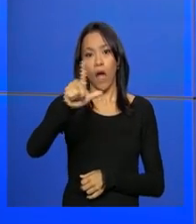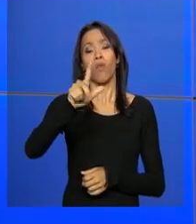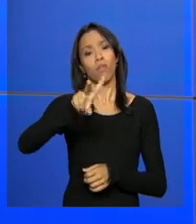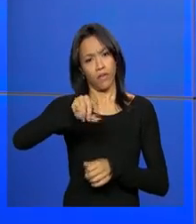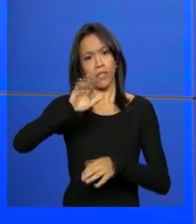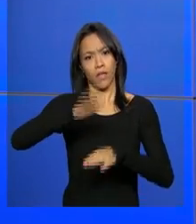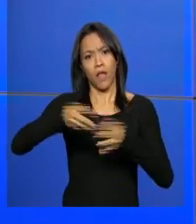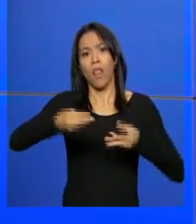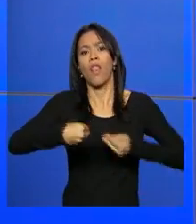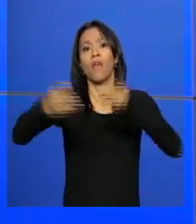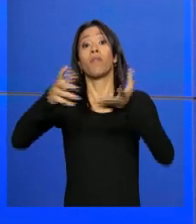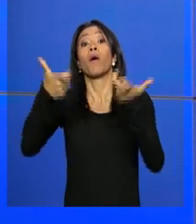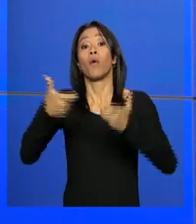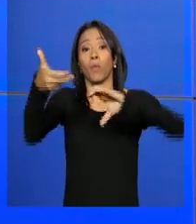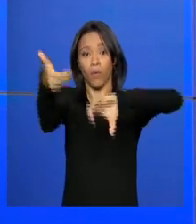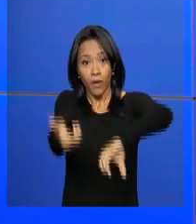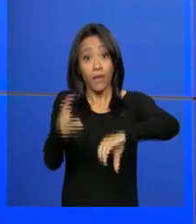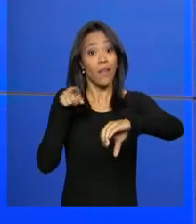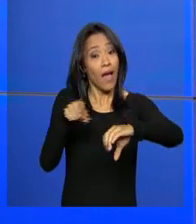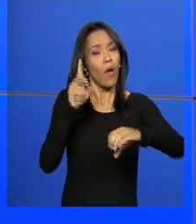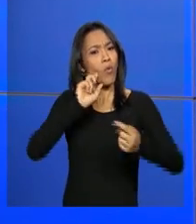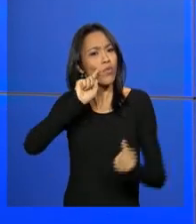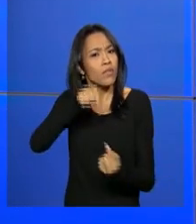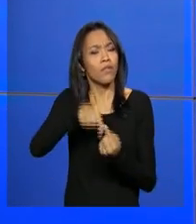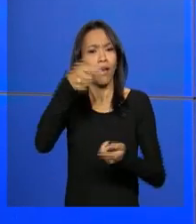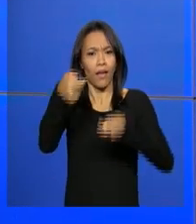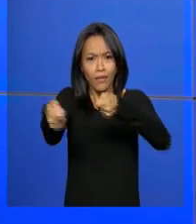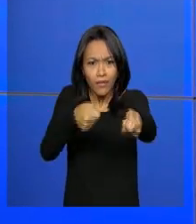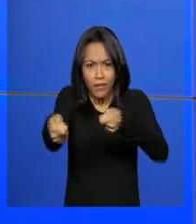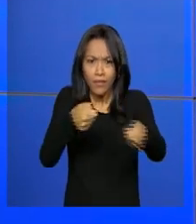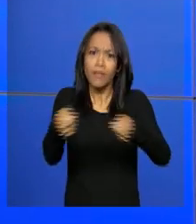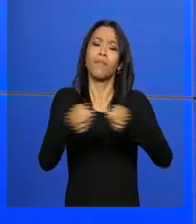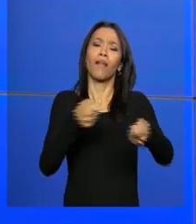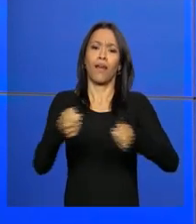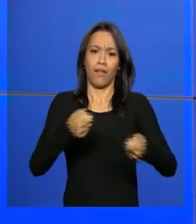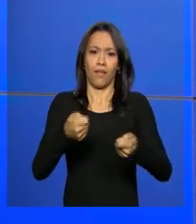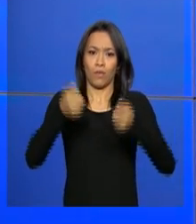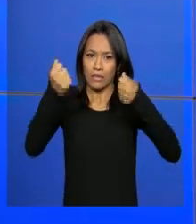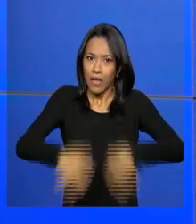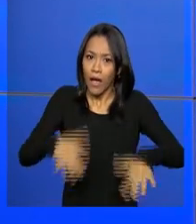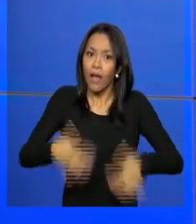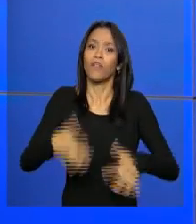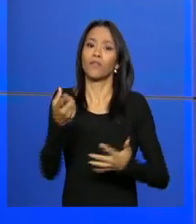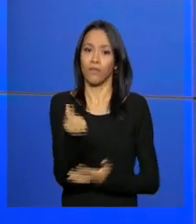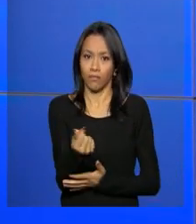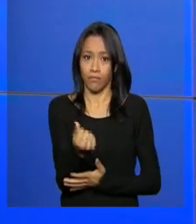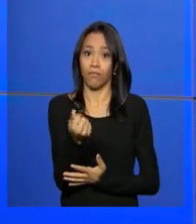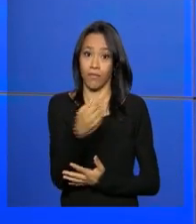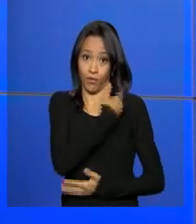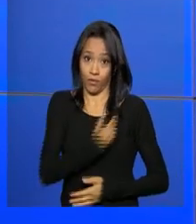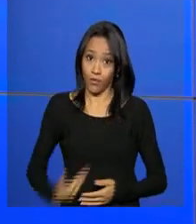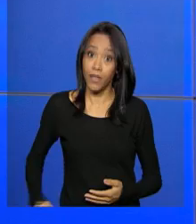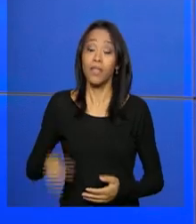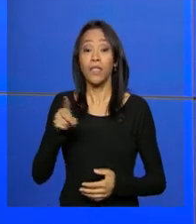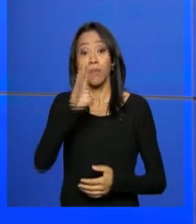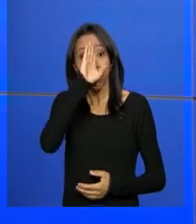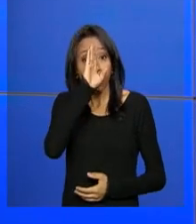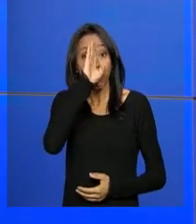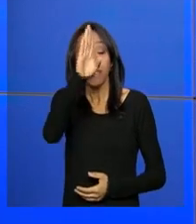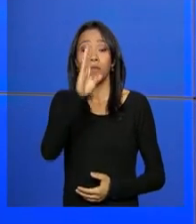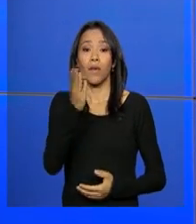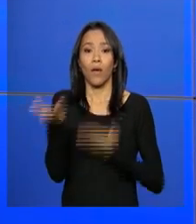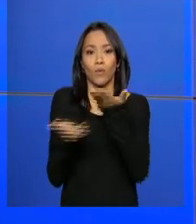Nacional. A ideia é equilibrar as finanças públicas e garantir o melhor funcionamento dos serviços essenciais dos Estados.